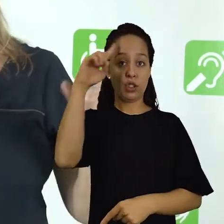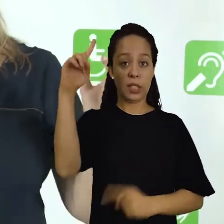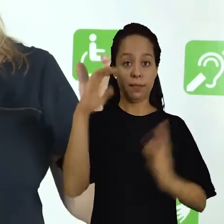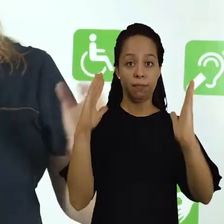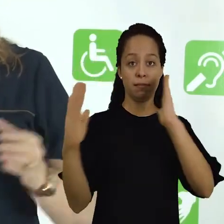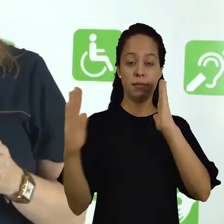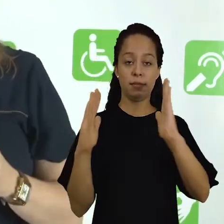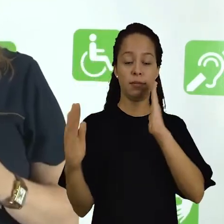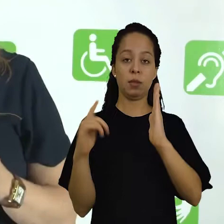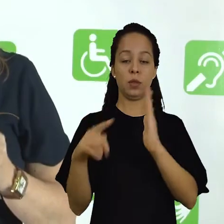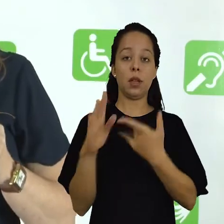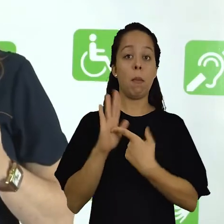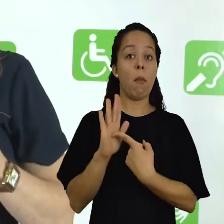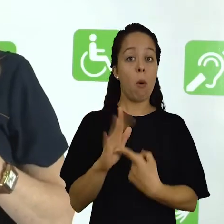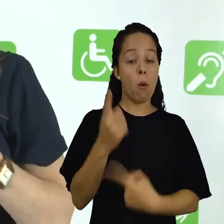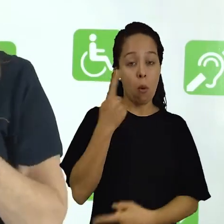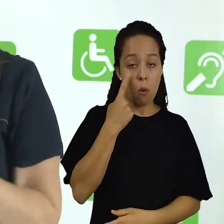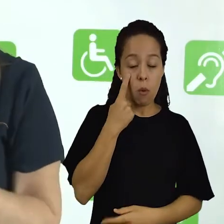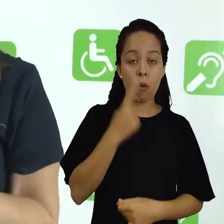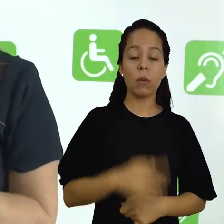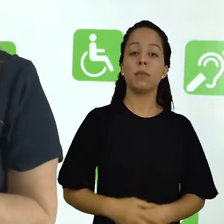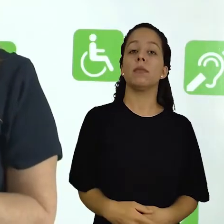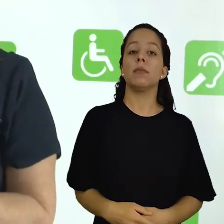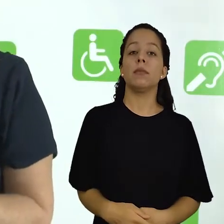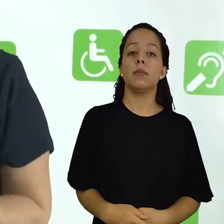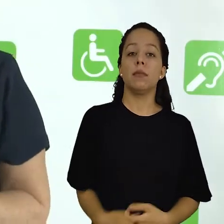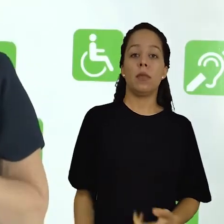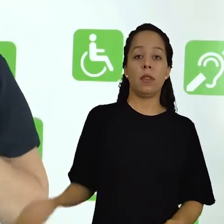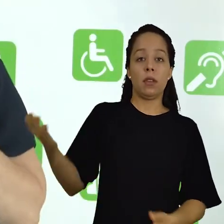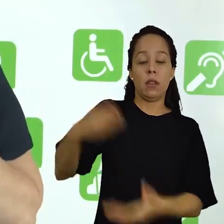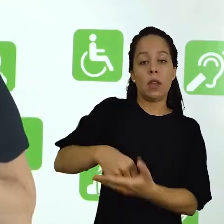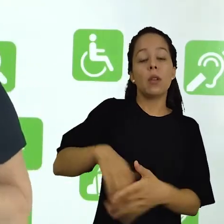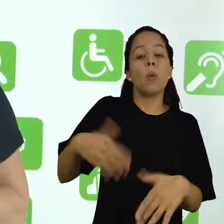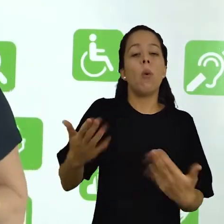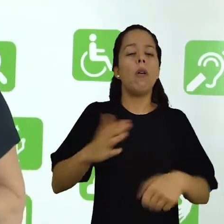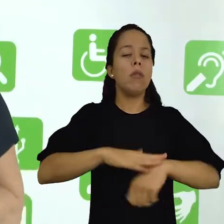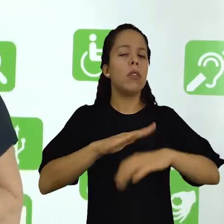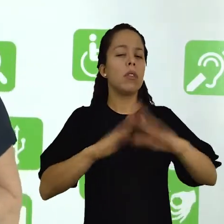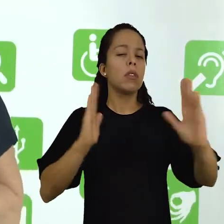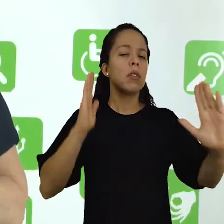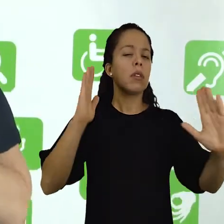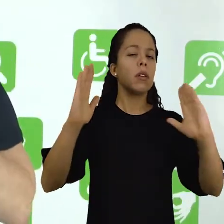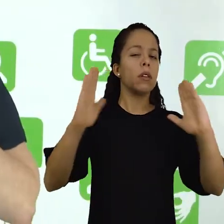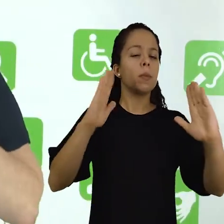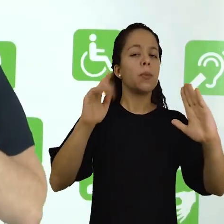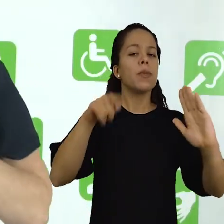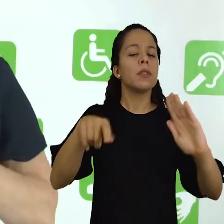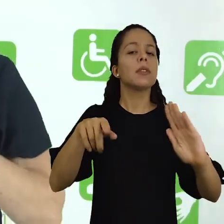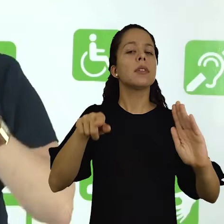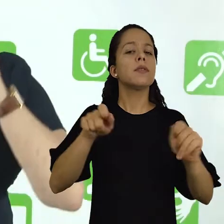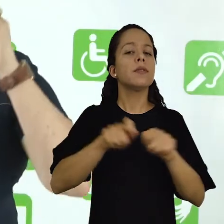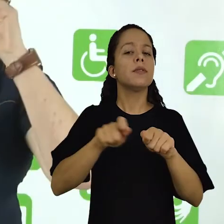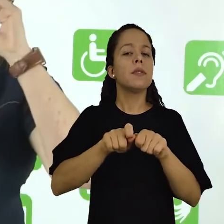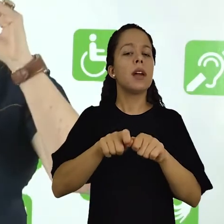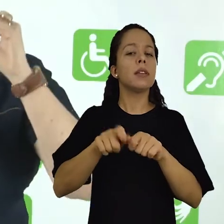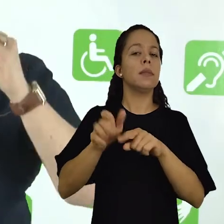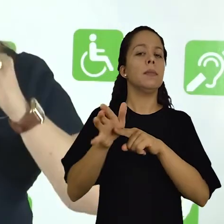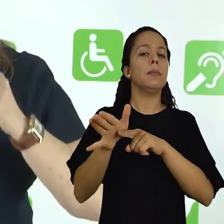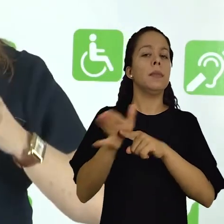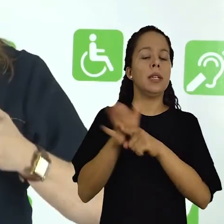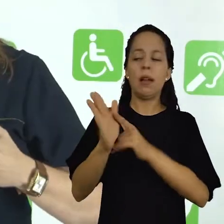cronograma onde você vai mostrar, no qual você vai mostrar em quanto tempo